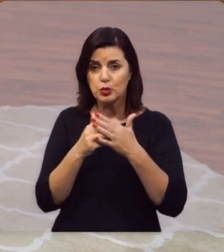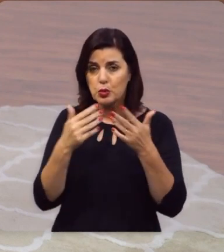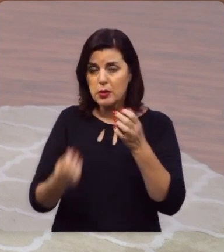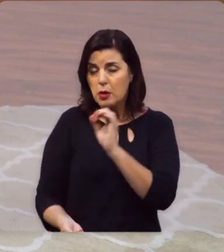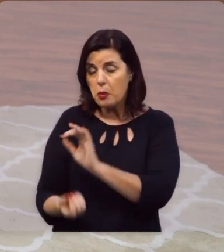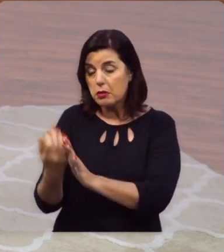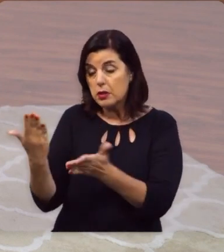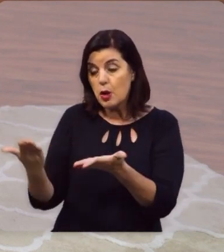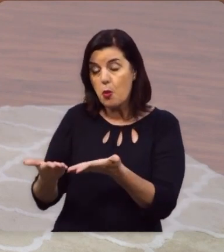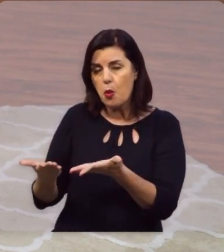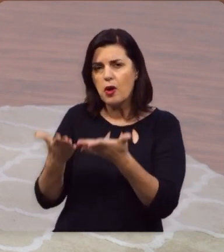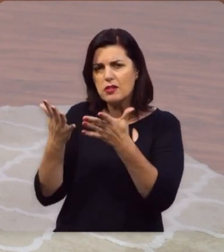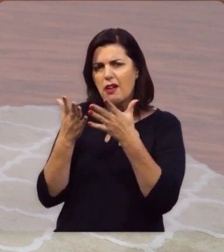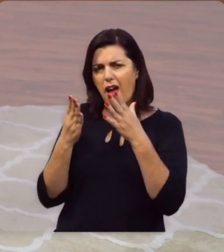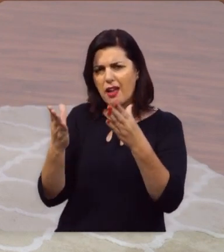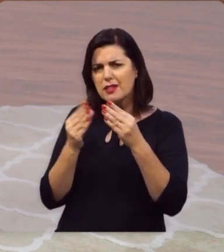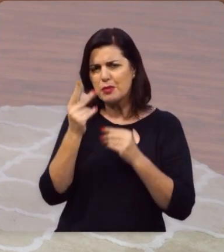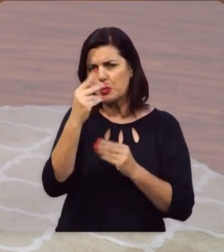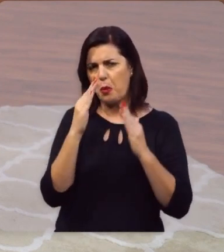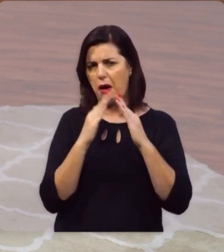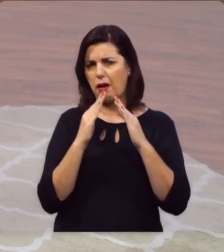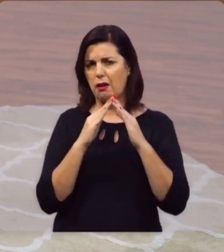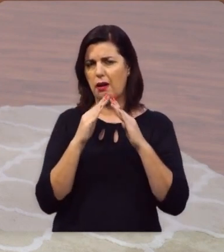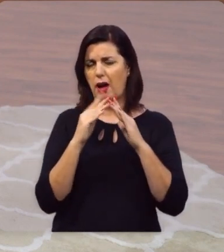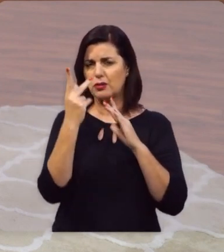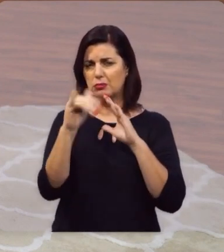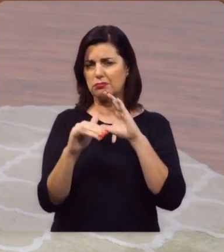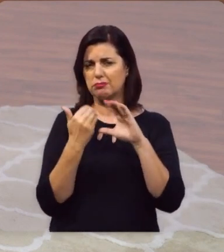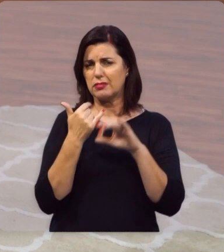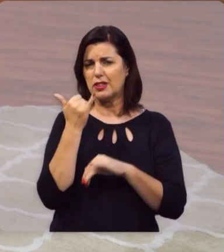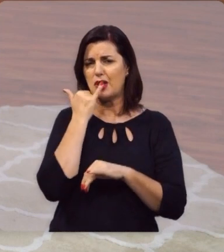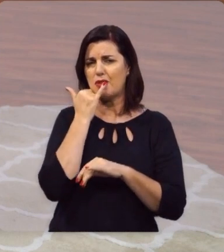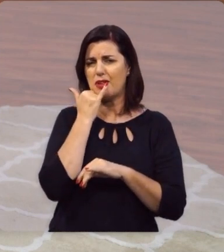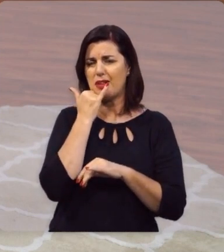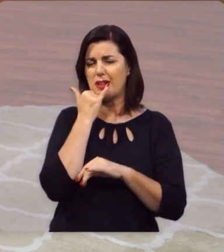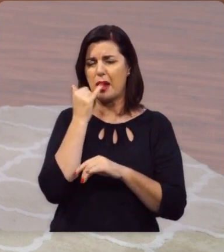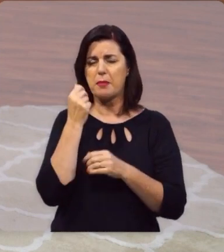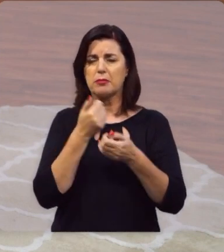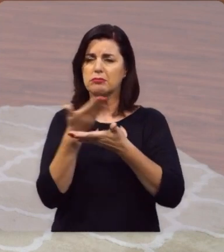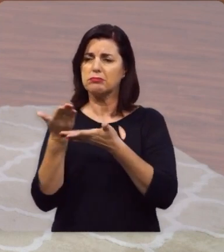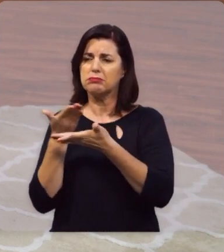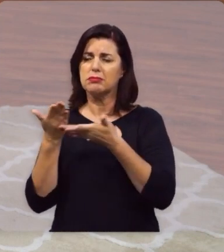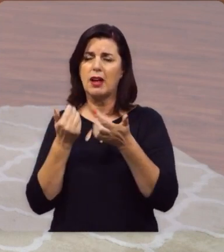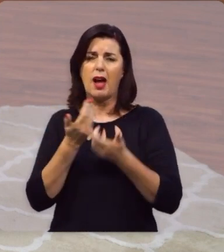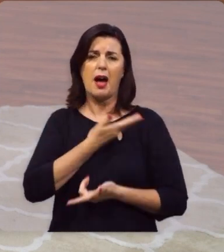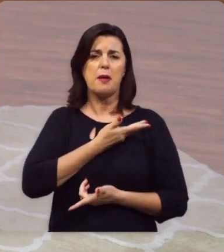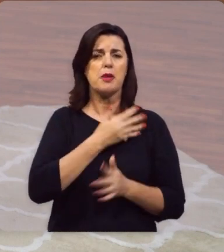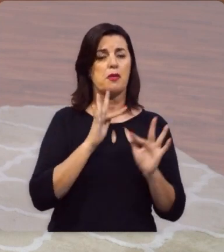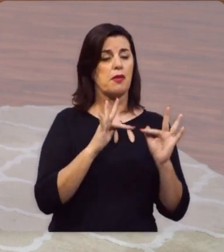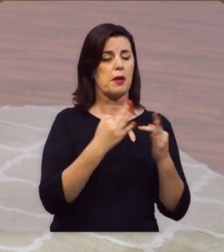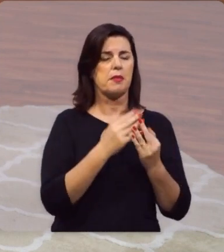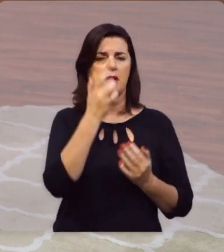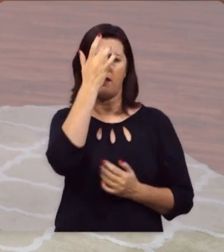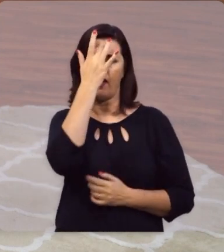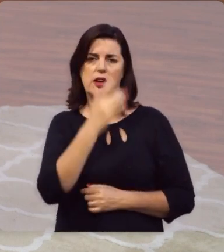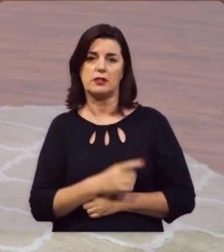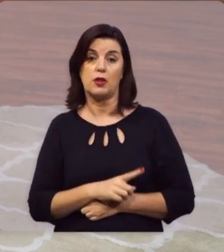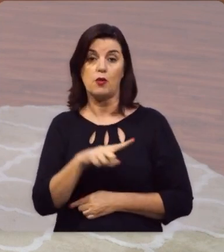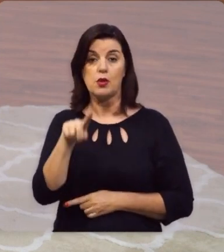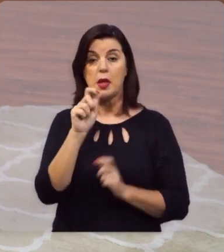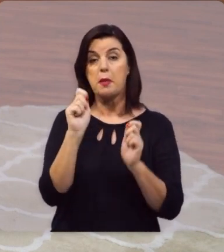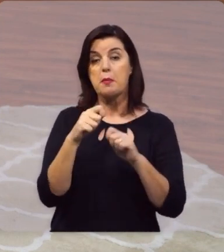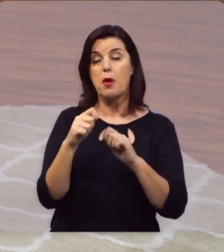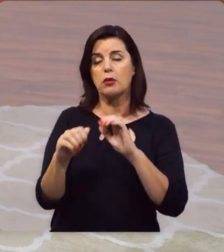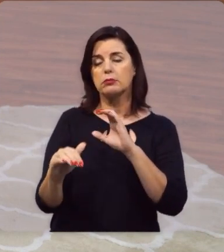tudo que aconteceu aqui hoje, e quer receber aí na sua casa, aí no seu celular, esse programa, para compartilhar com seus amigos e parentes, é muito fácil,